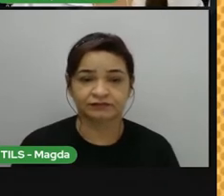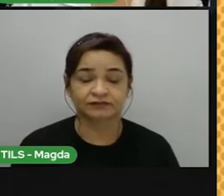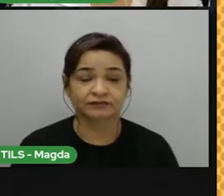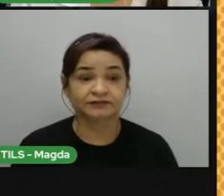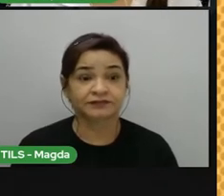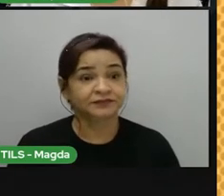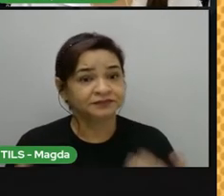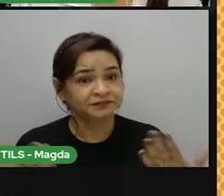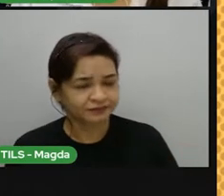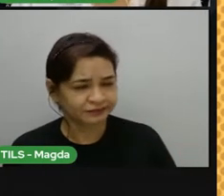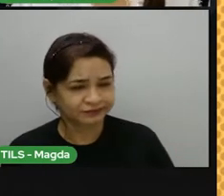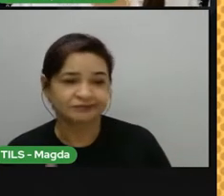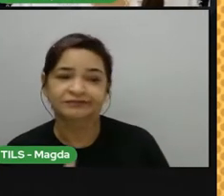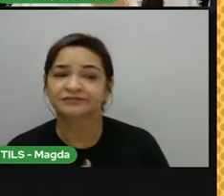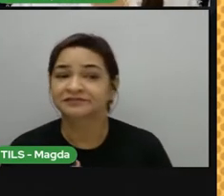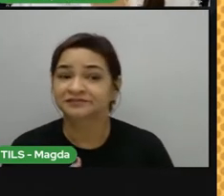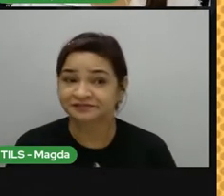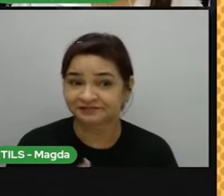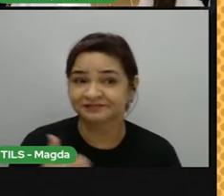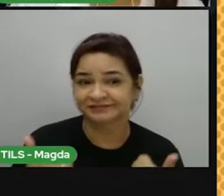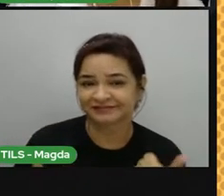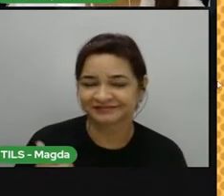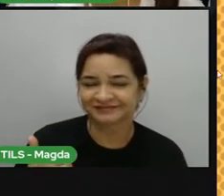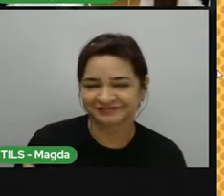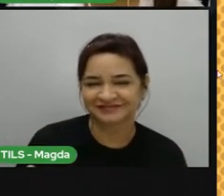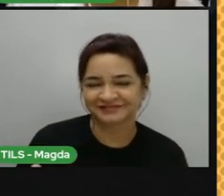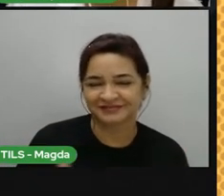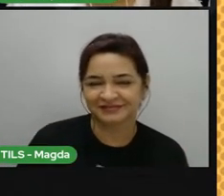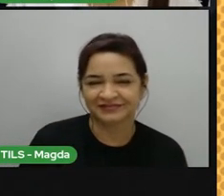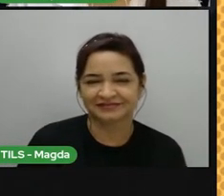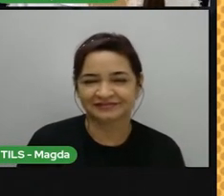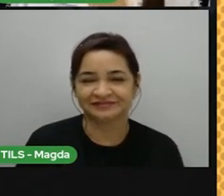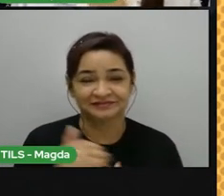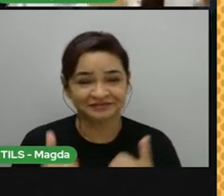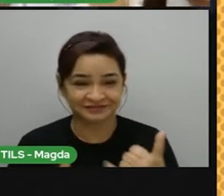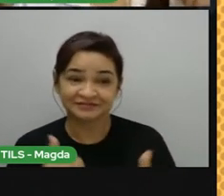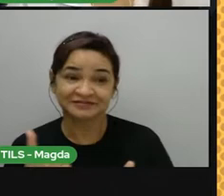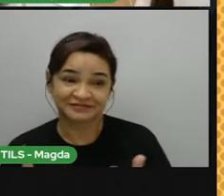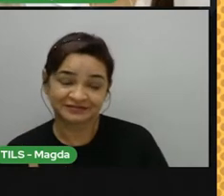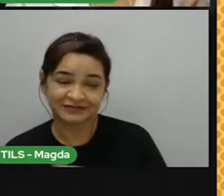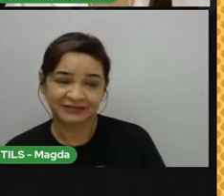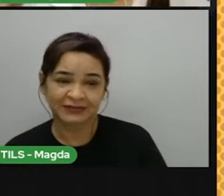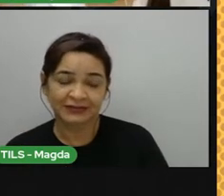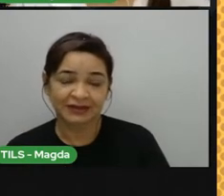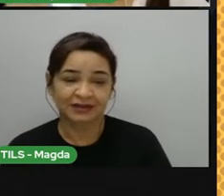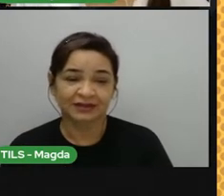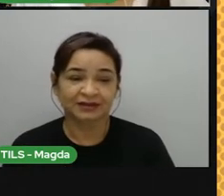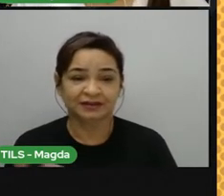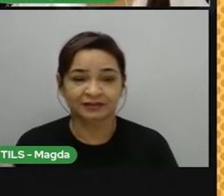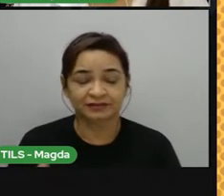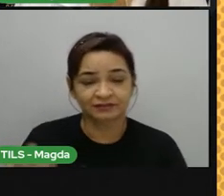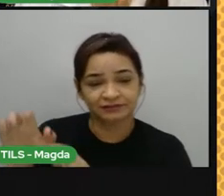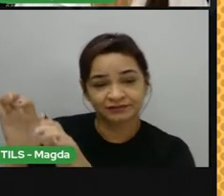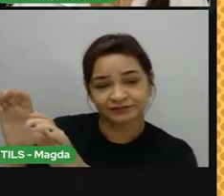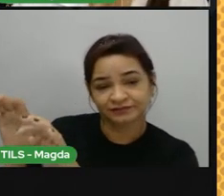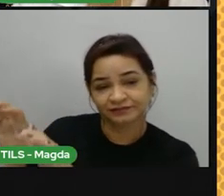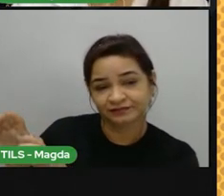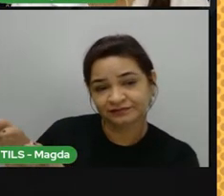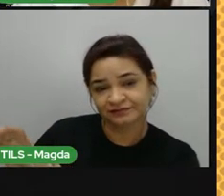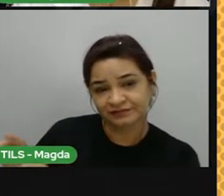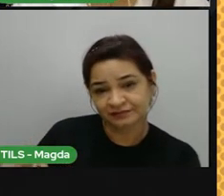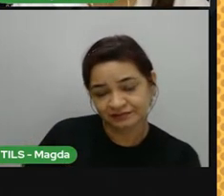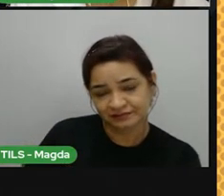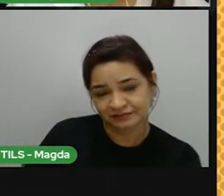E aí, pessoal, vocês gostaram do nosso Fast Quiz? Agora eu quero que vocês escrevam aqui no chat, aqui embaixo. Quero vocês